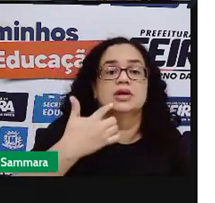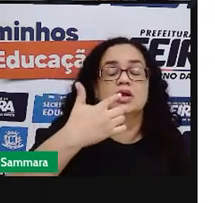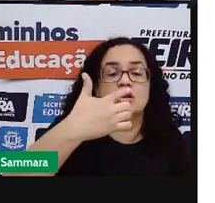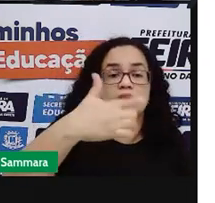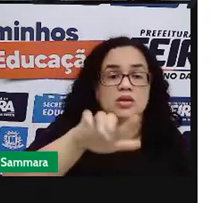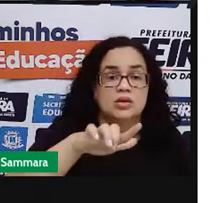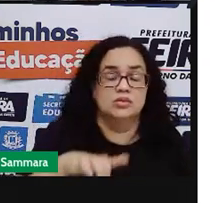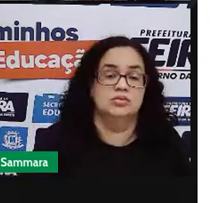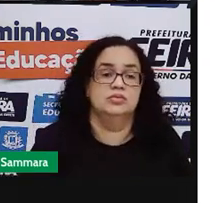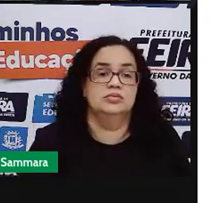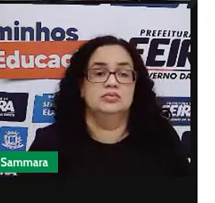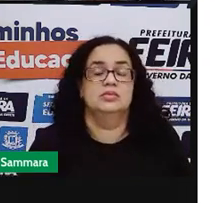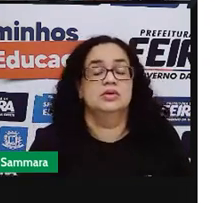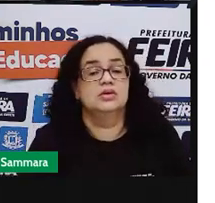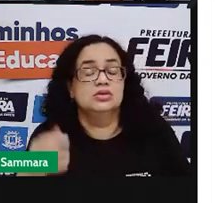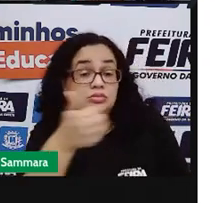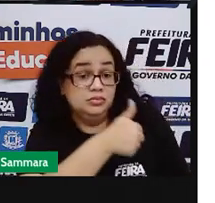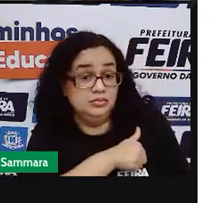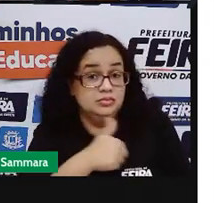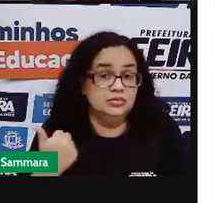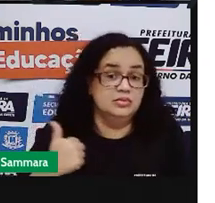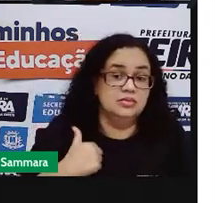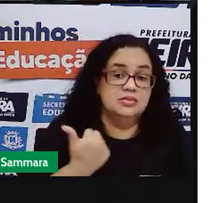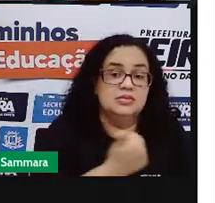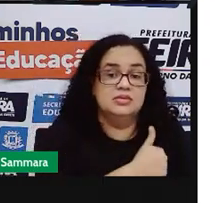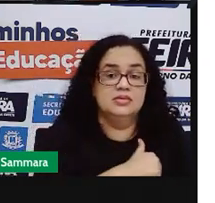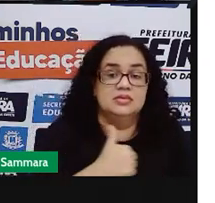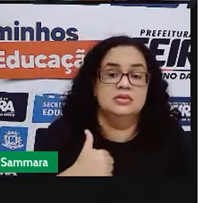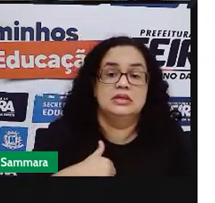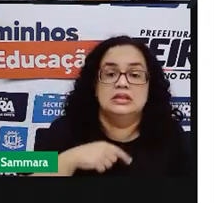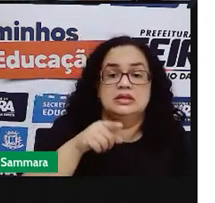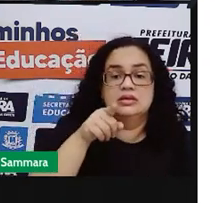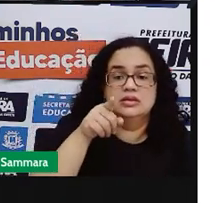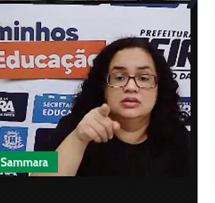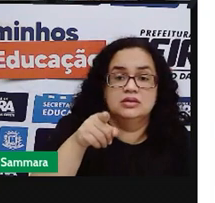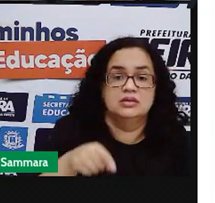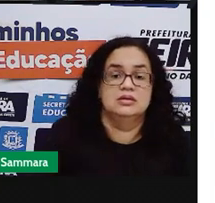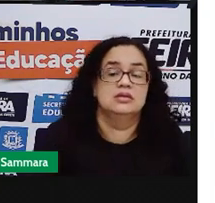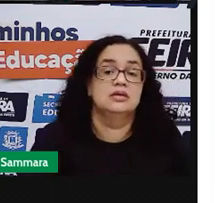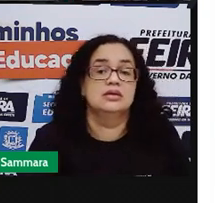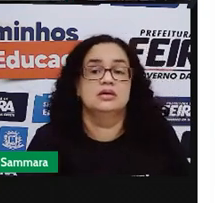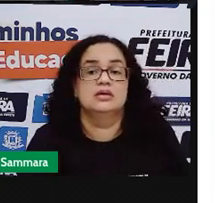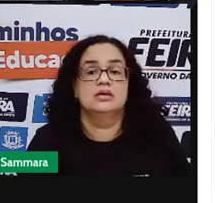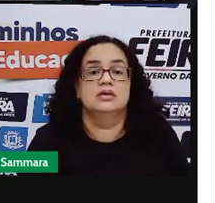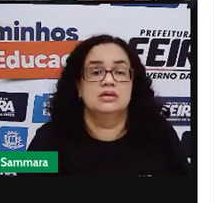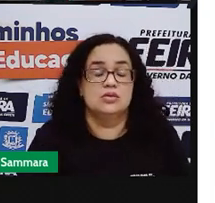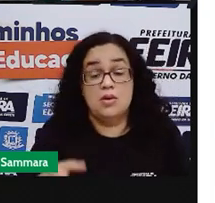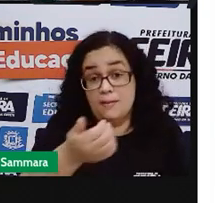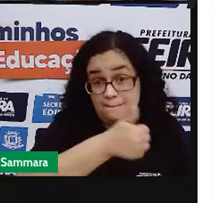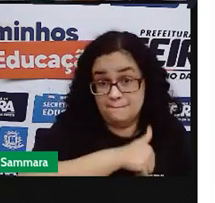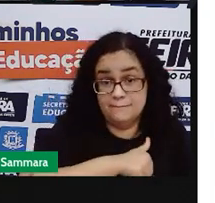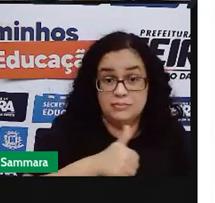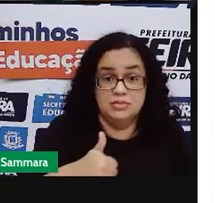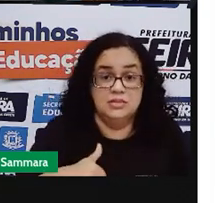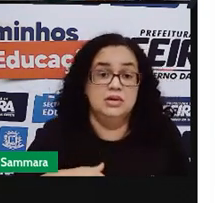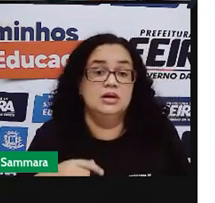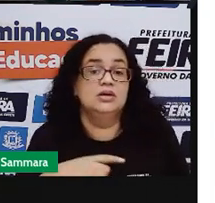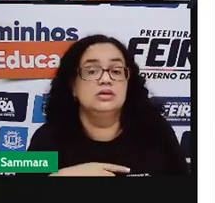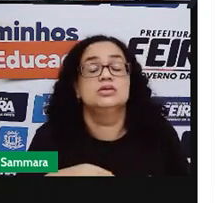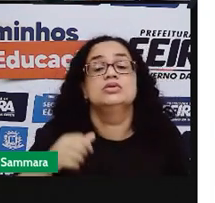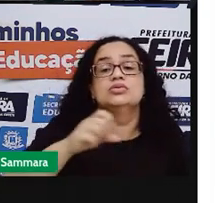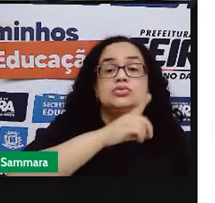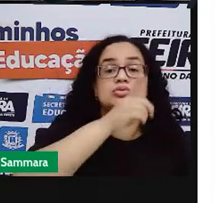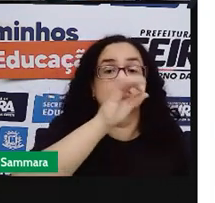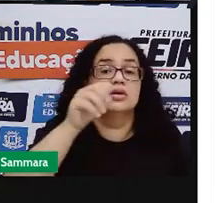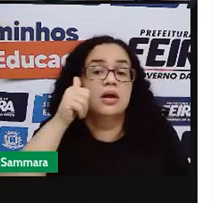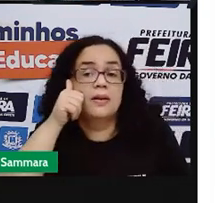linha de perfumes Tarsila Rouge, que foi uma homenagem do Boticário ao Dia Internacional da